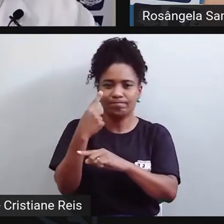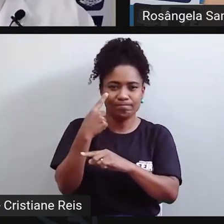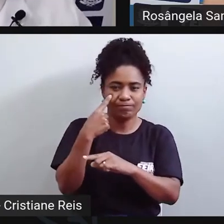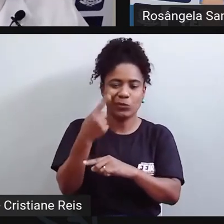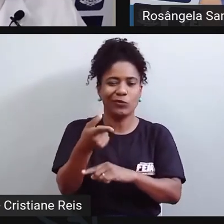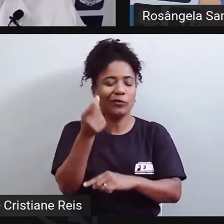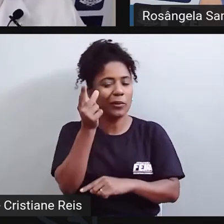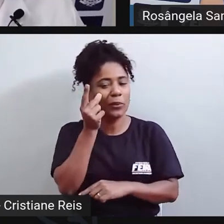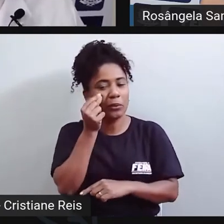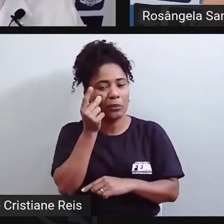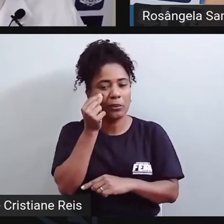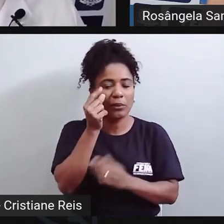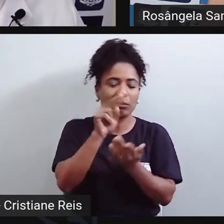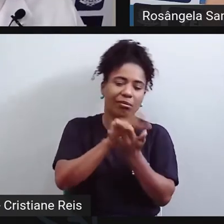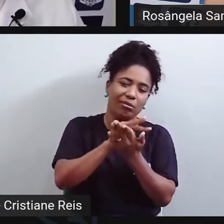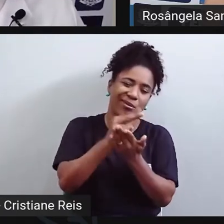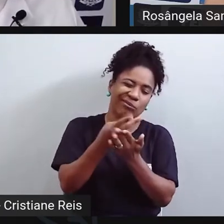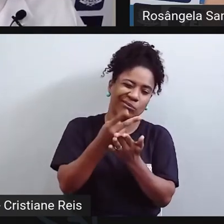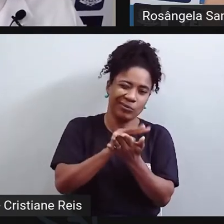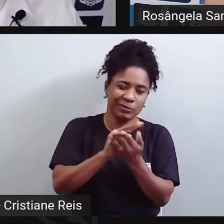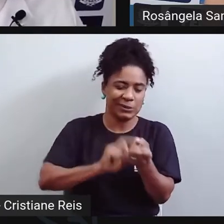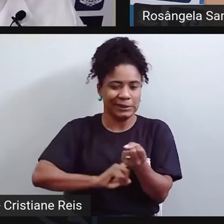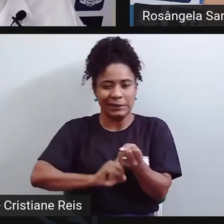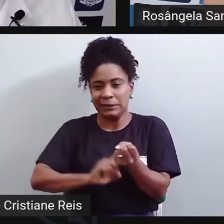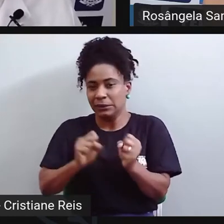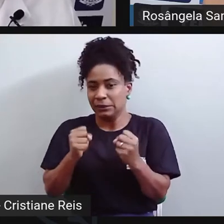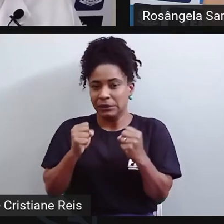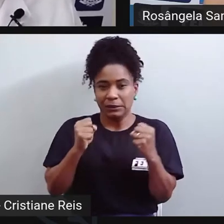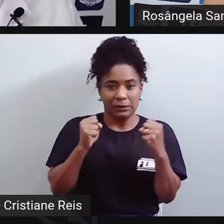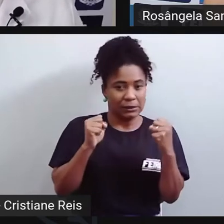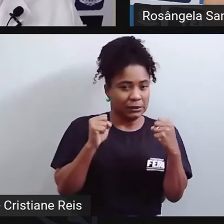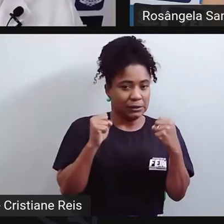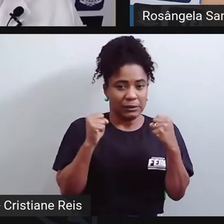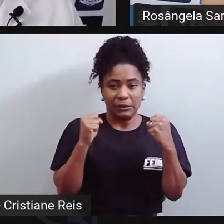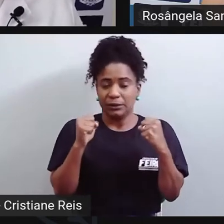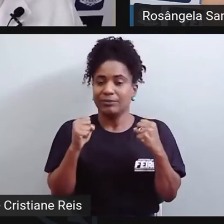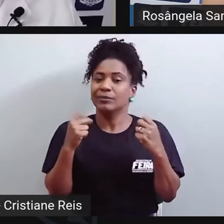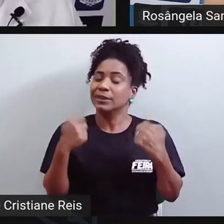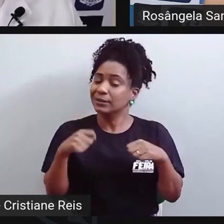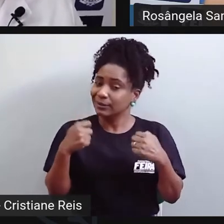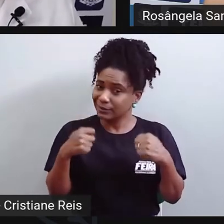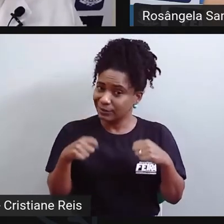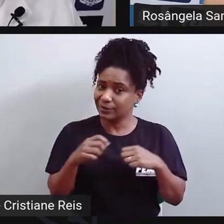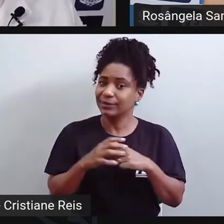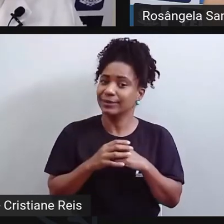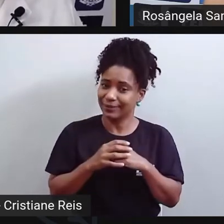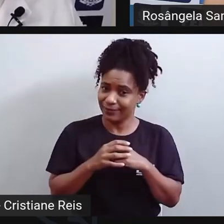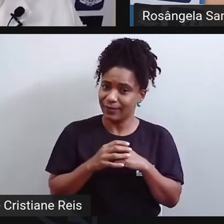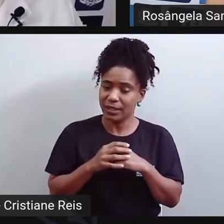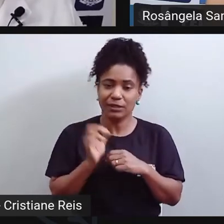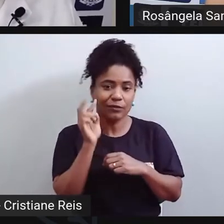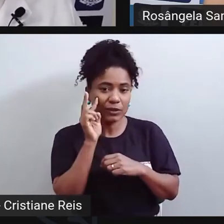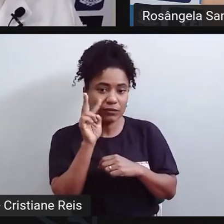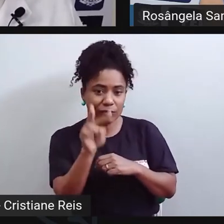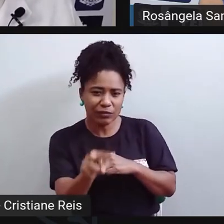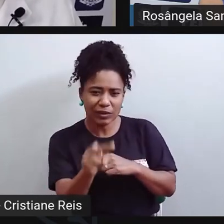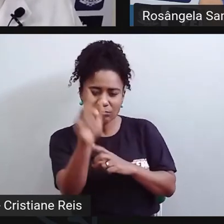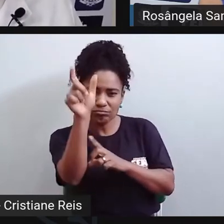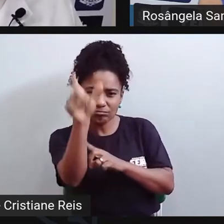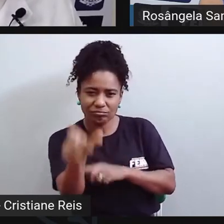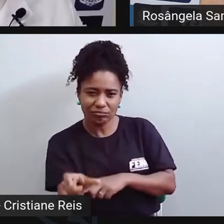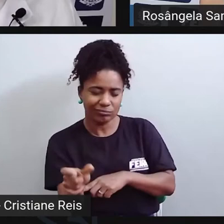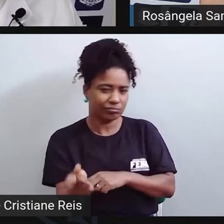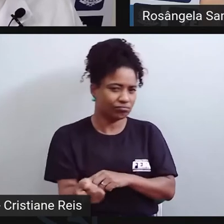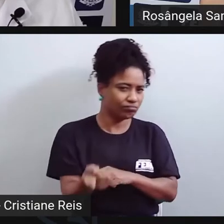de insônia, desses comportamentos que eu citei, né, para que qualquer diferença nisso possa se buscar